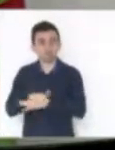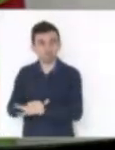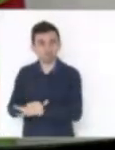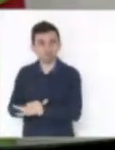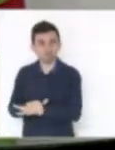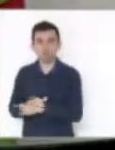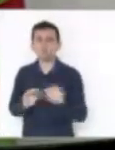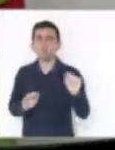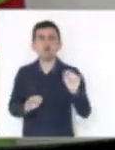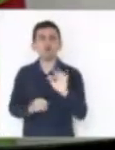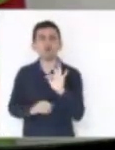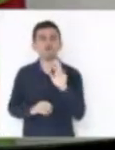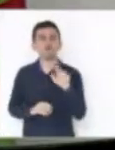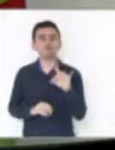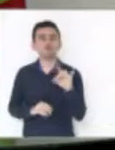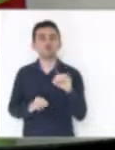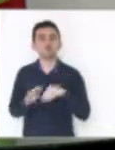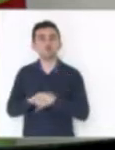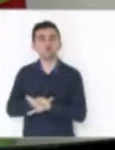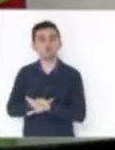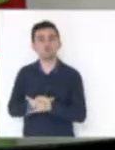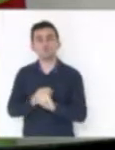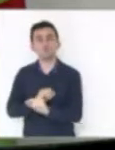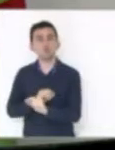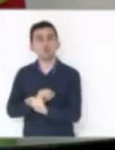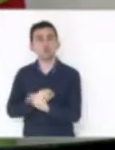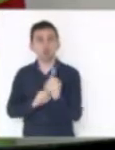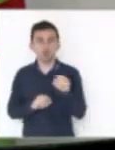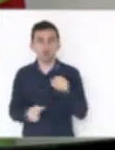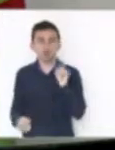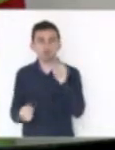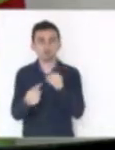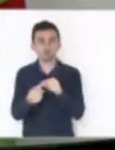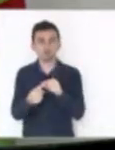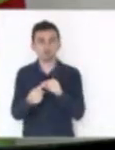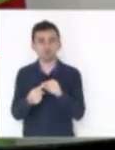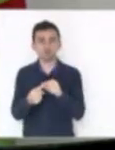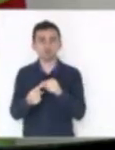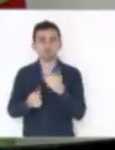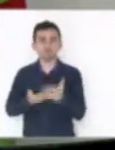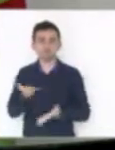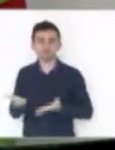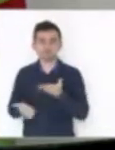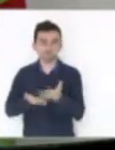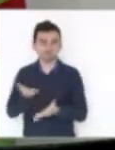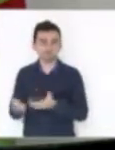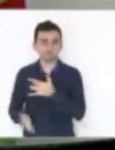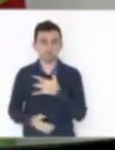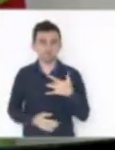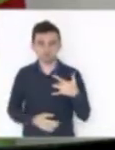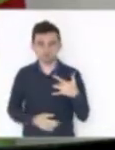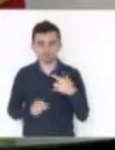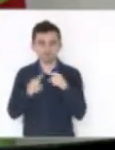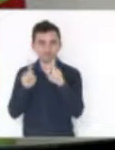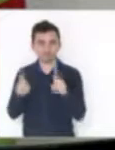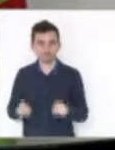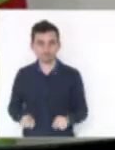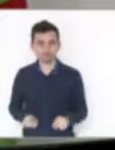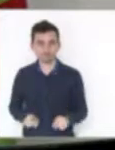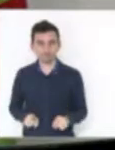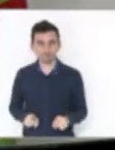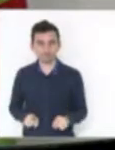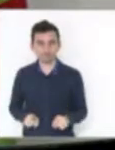é esse fundo? Ele tem como objetivo central a assistência à saúde do servidor